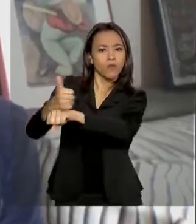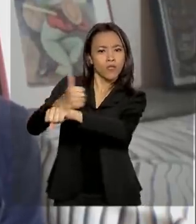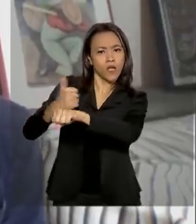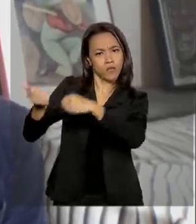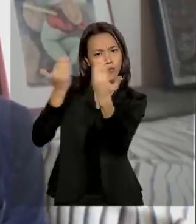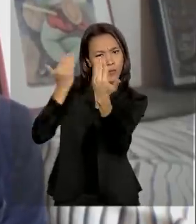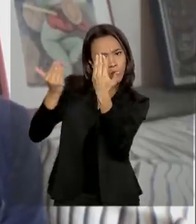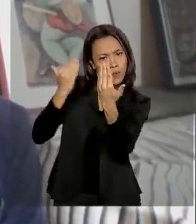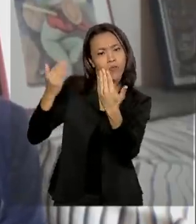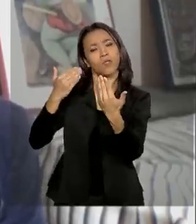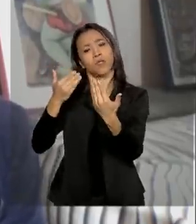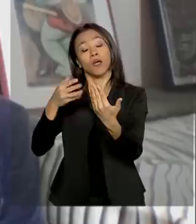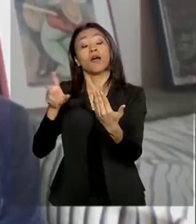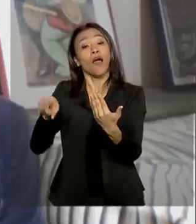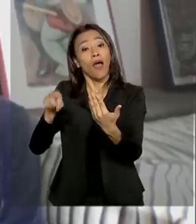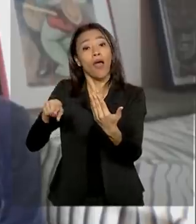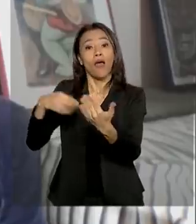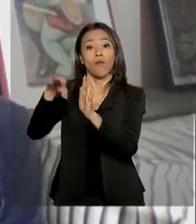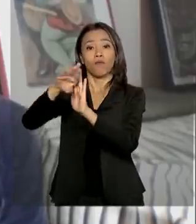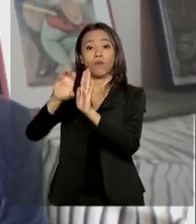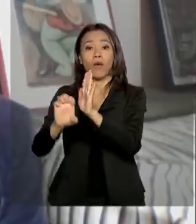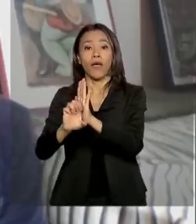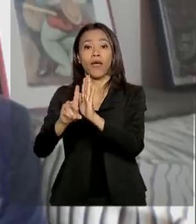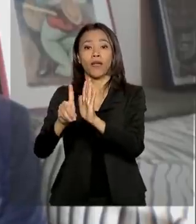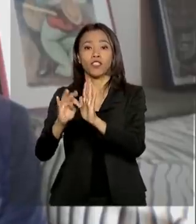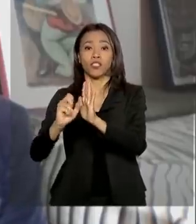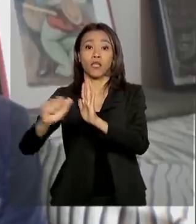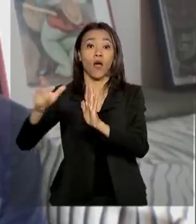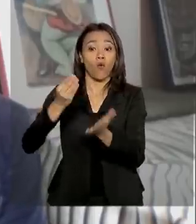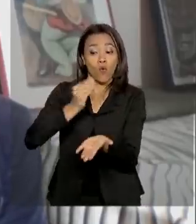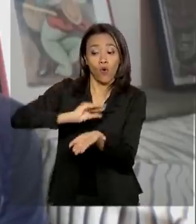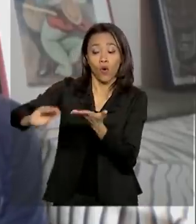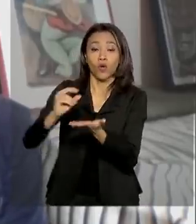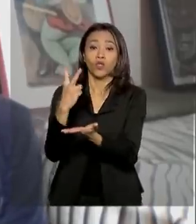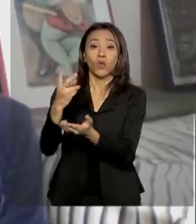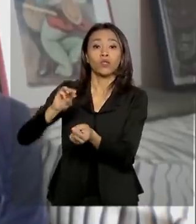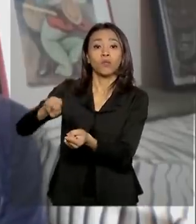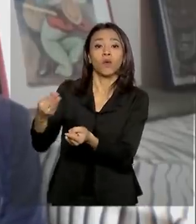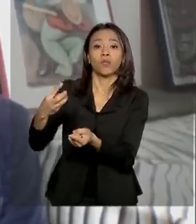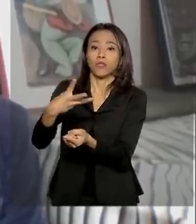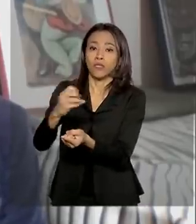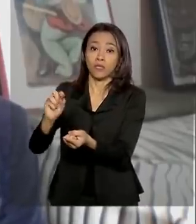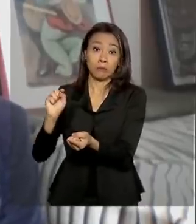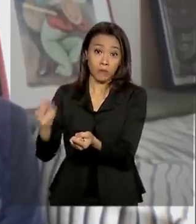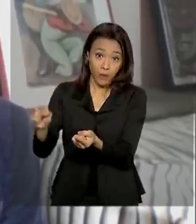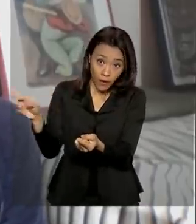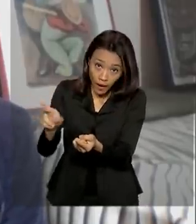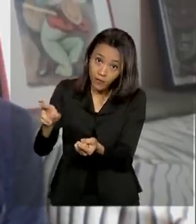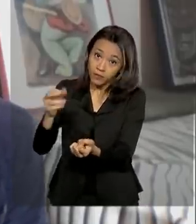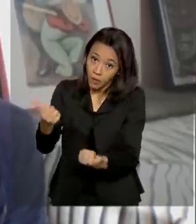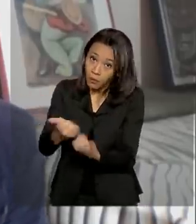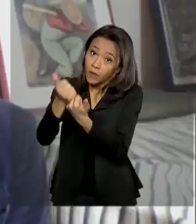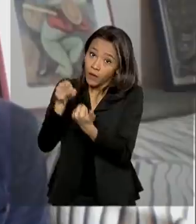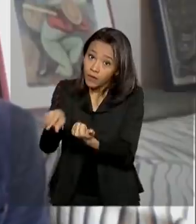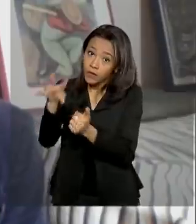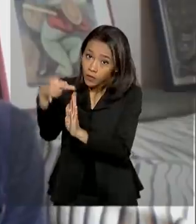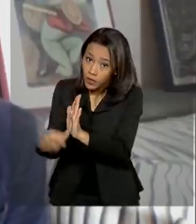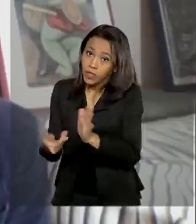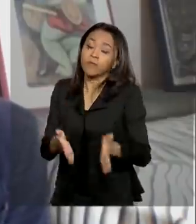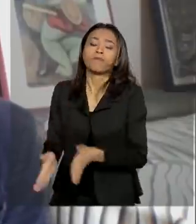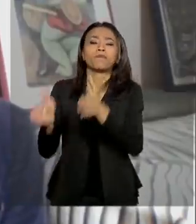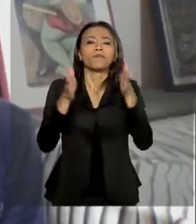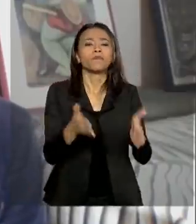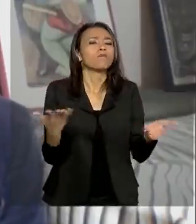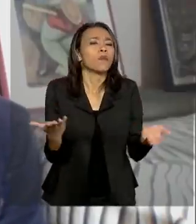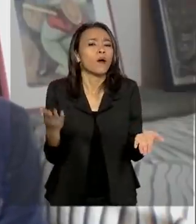feita por edital. Ao todo serão investidos R$ 2,3 milhões. Agora sobre testes para diagnóstico da Covid